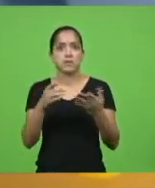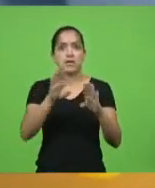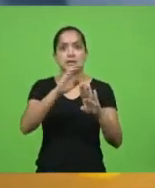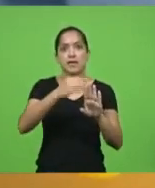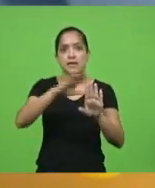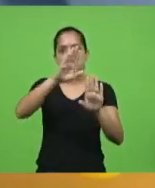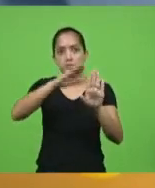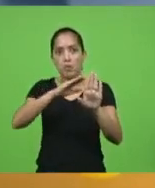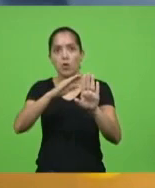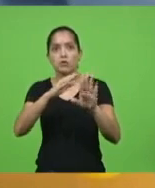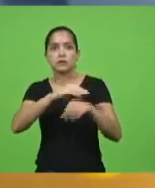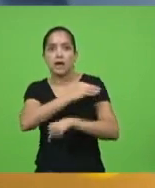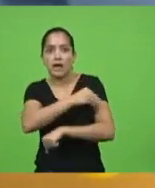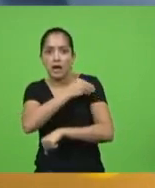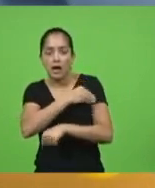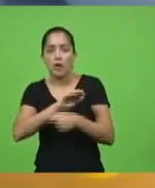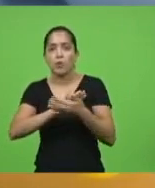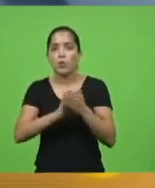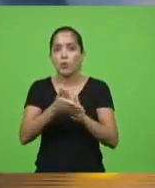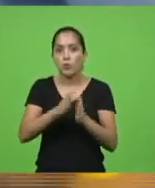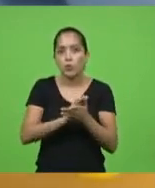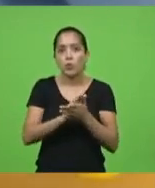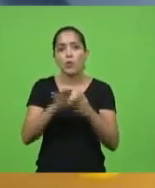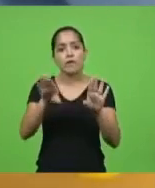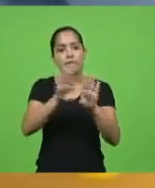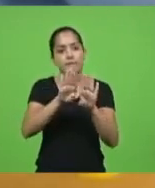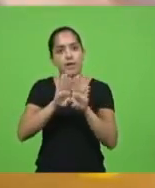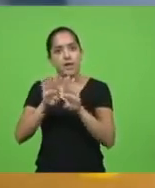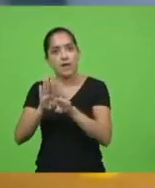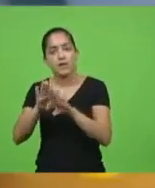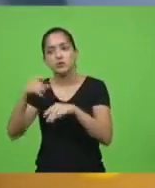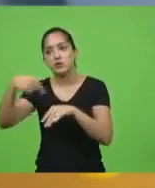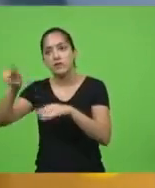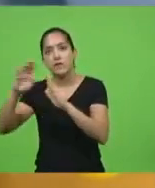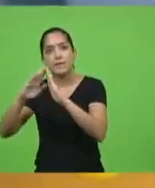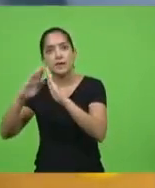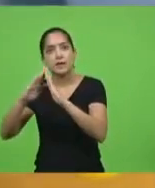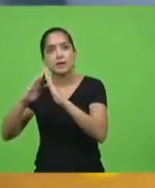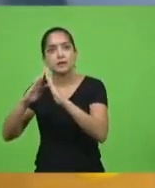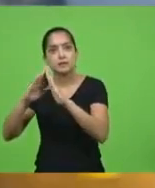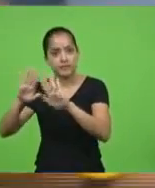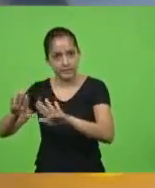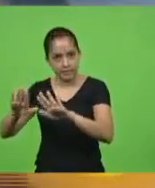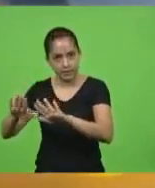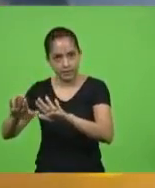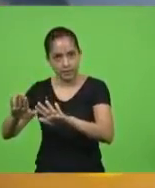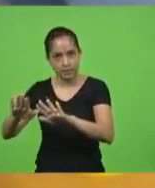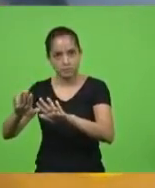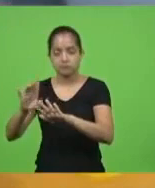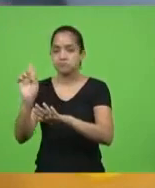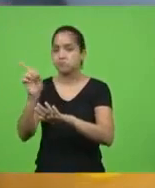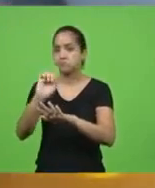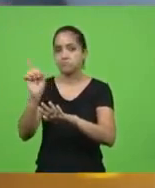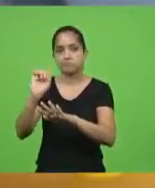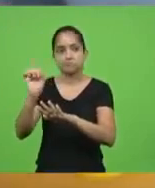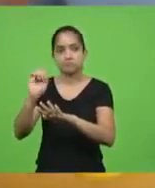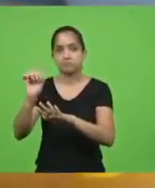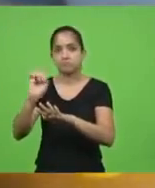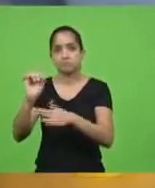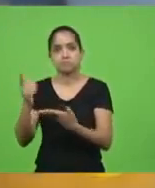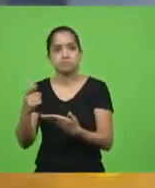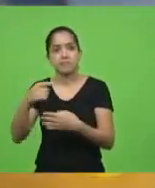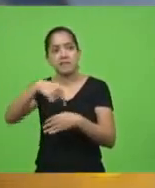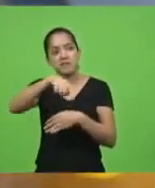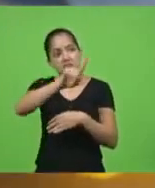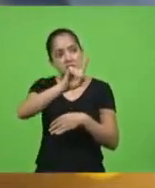alquim gel. Agora fecha o comércio, o povo vai para casa, o pessoal vai ficar em casa? Não vai. Não vai ficar em casa. O camarada vai